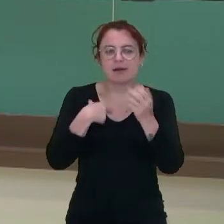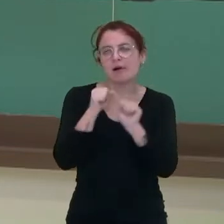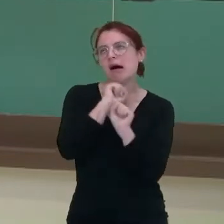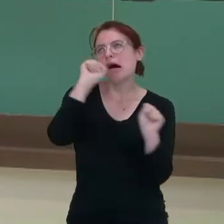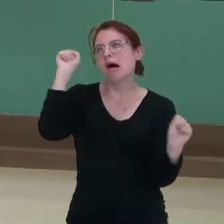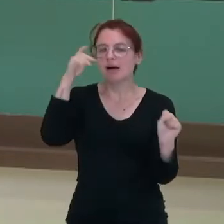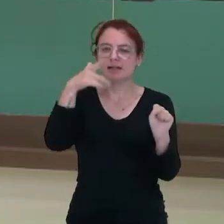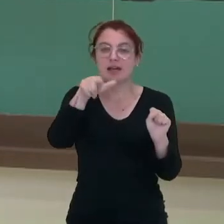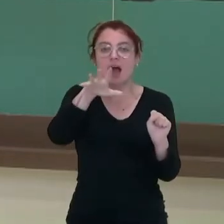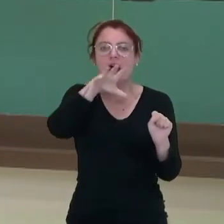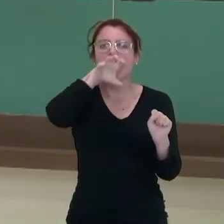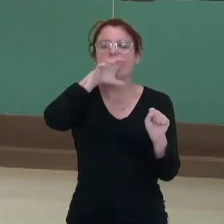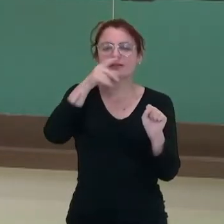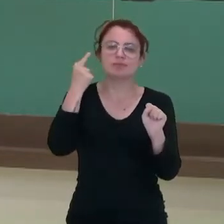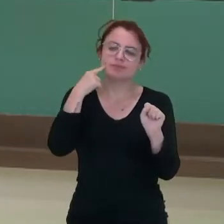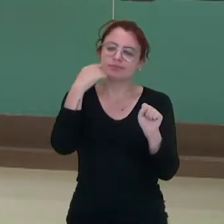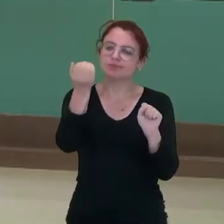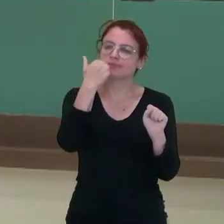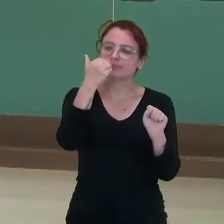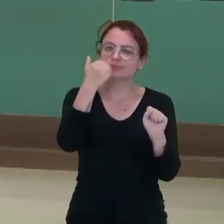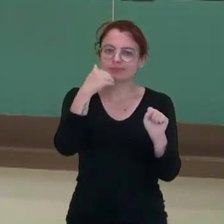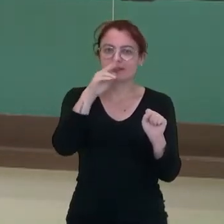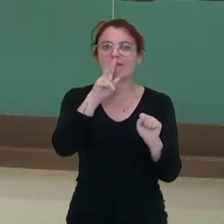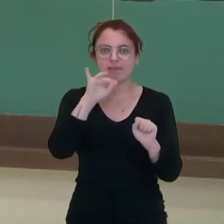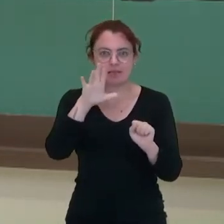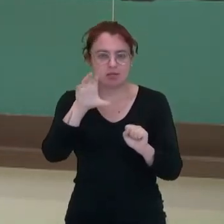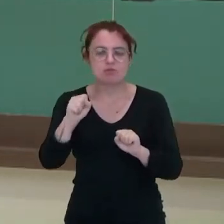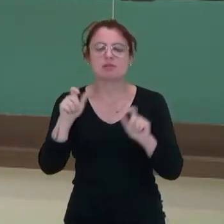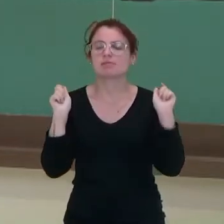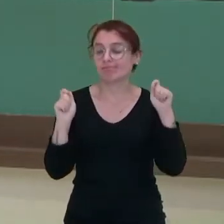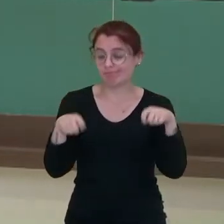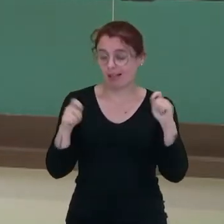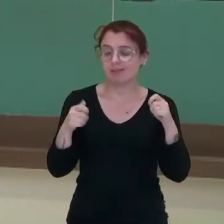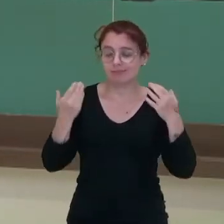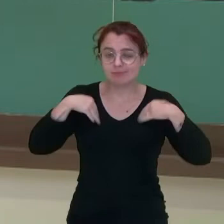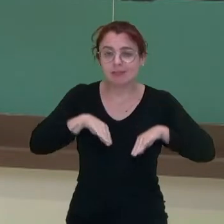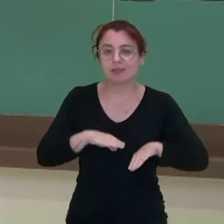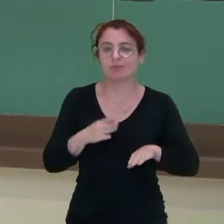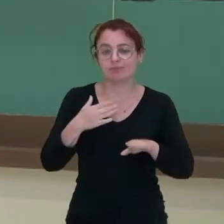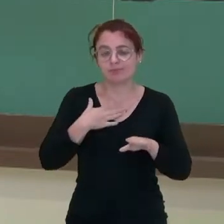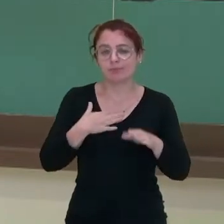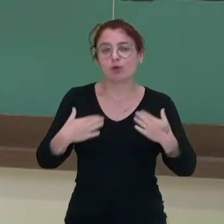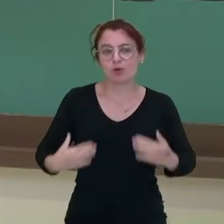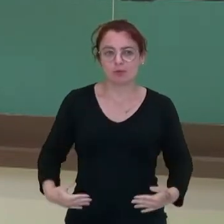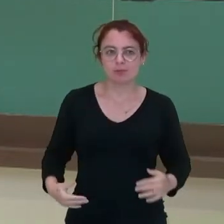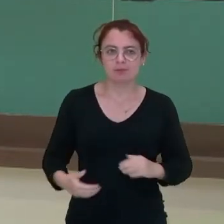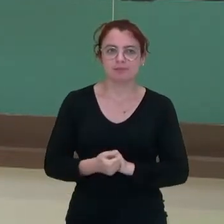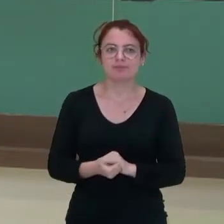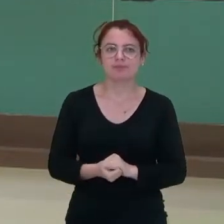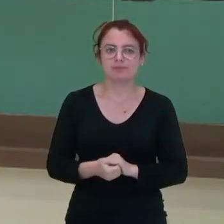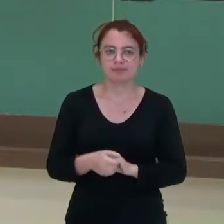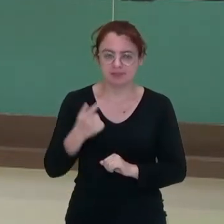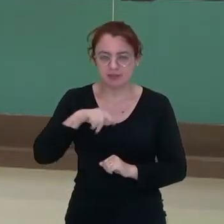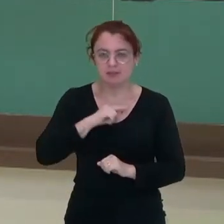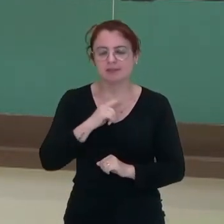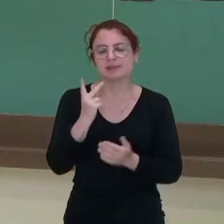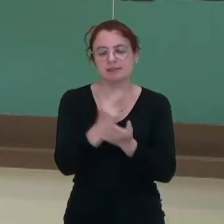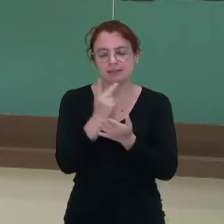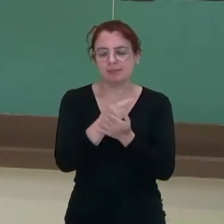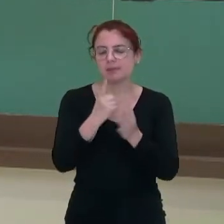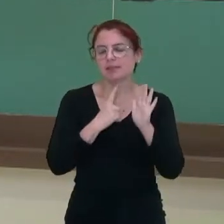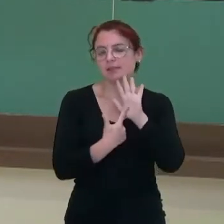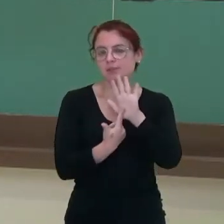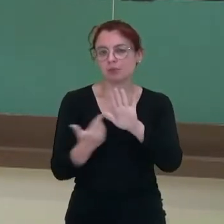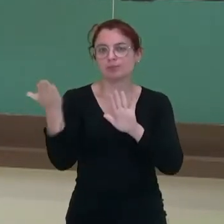E quando eu abro a boca de sono, esse vírus pode adentrar o meu corpo. Então, estamos constantemente expostos